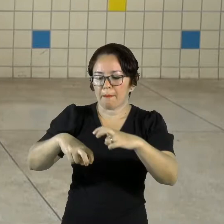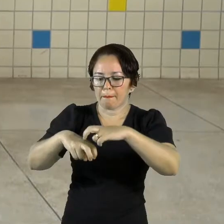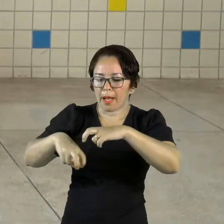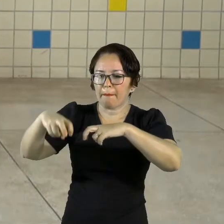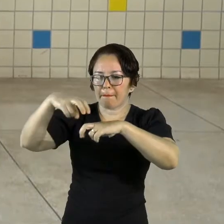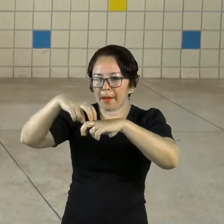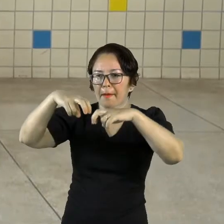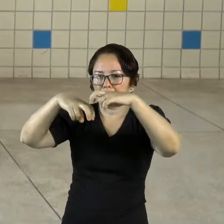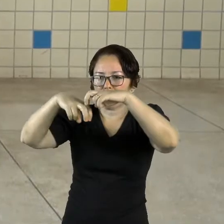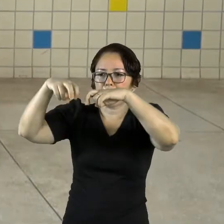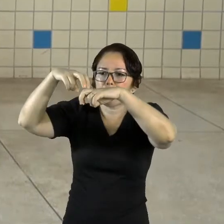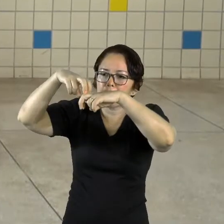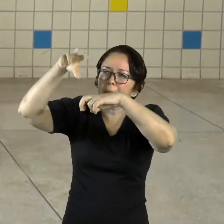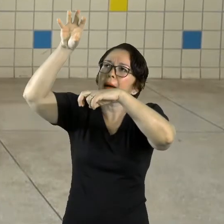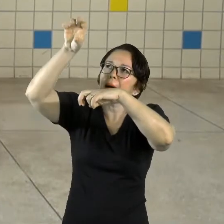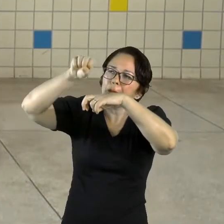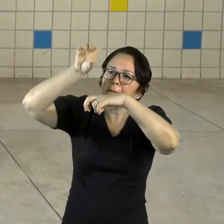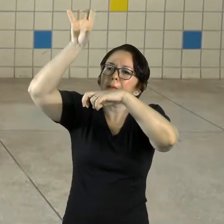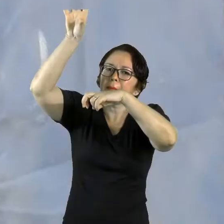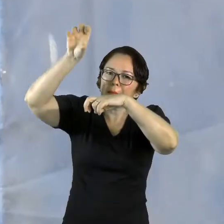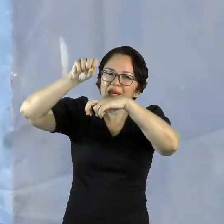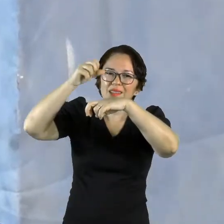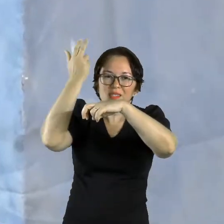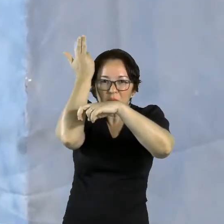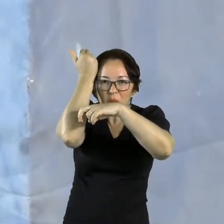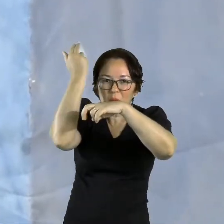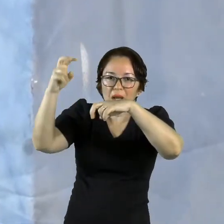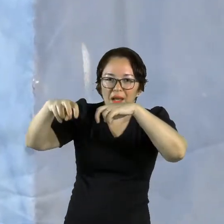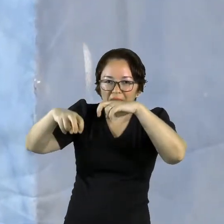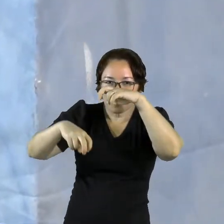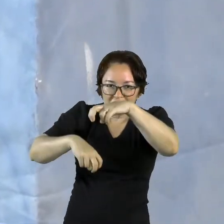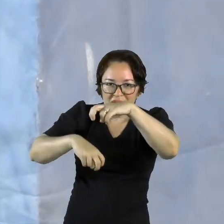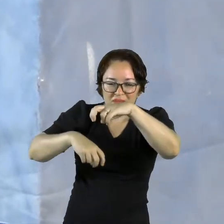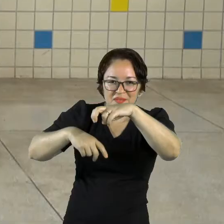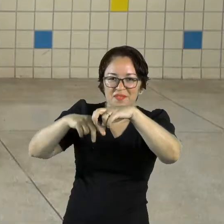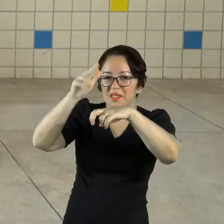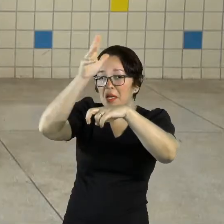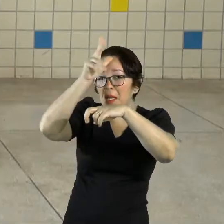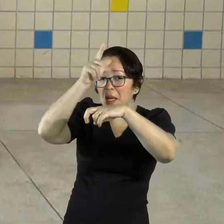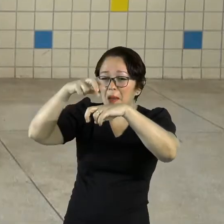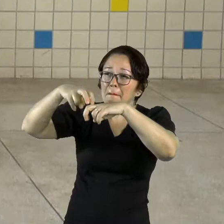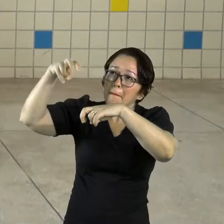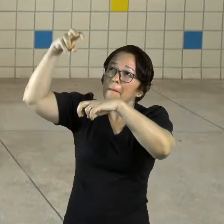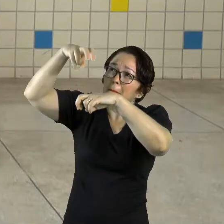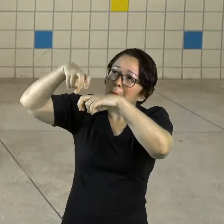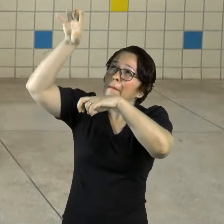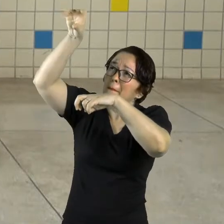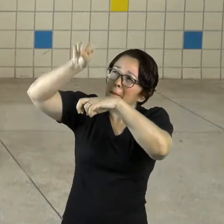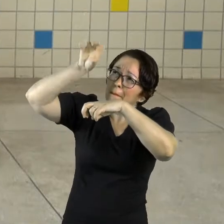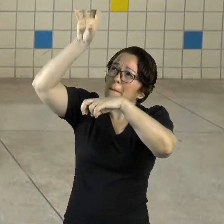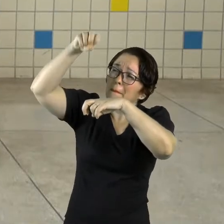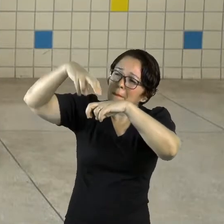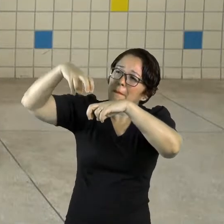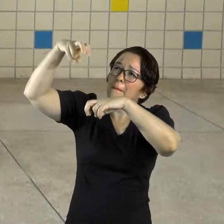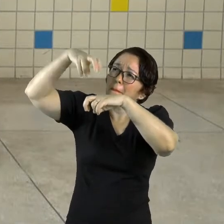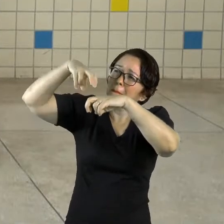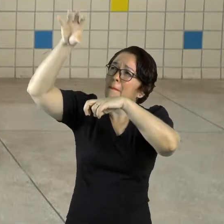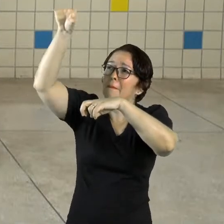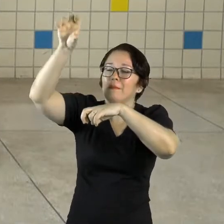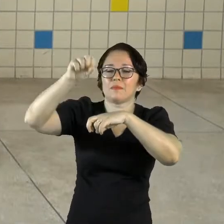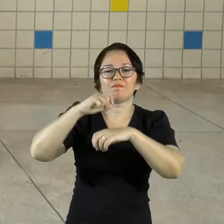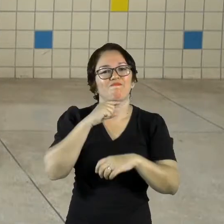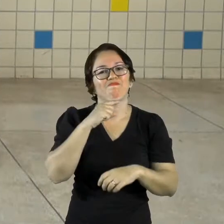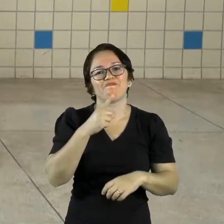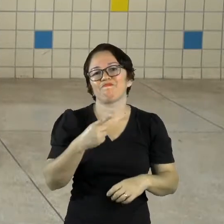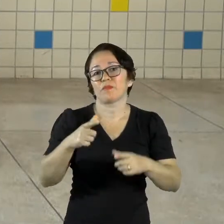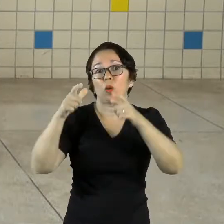cima do focinho do coelho. Mas também não conseguiu, porque o bolo está bem lá